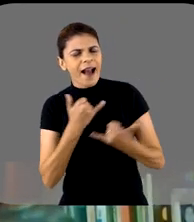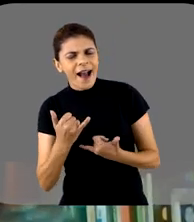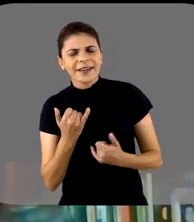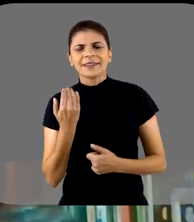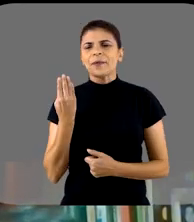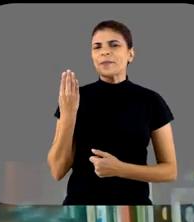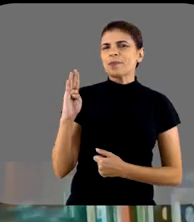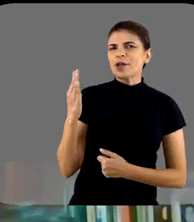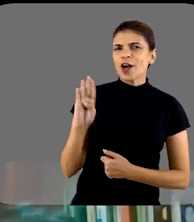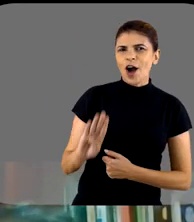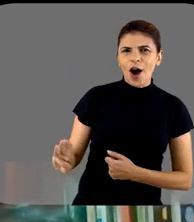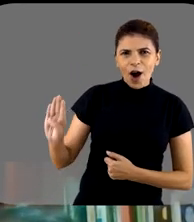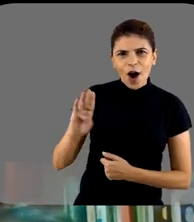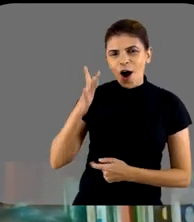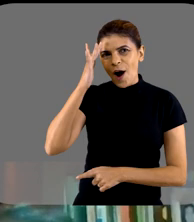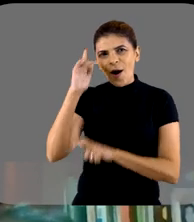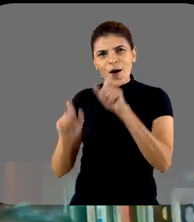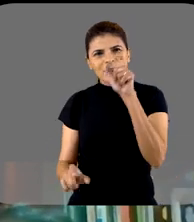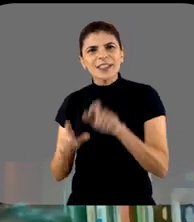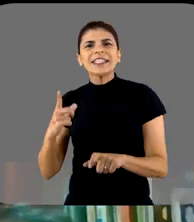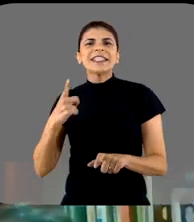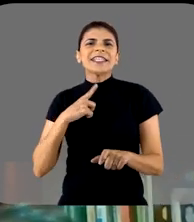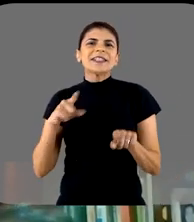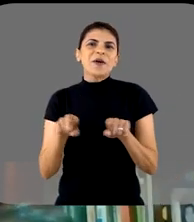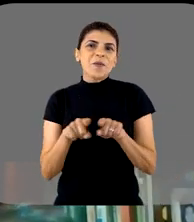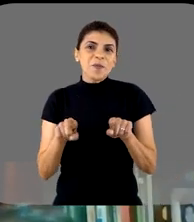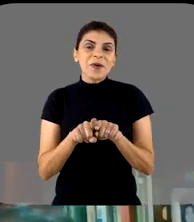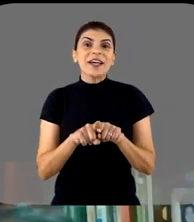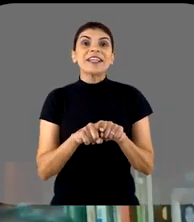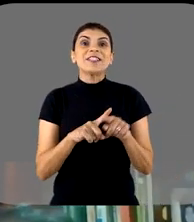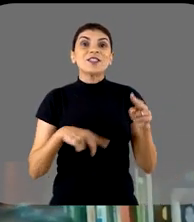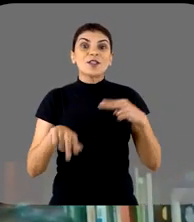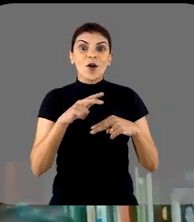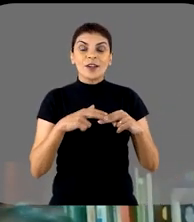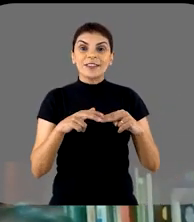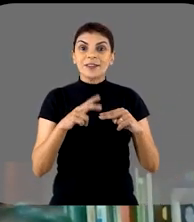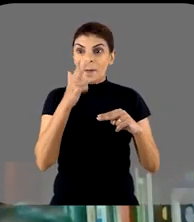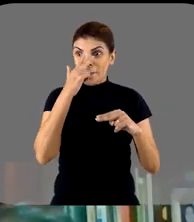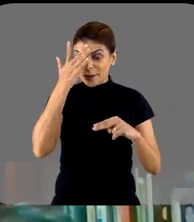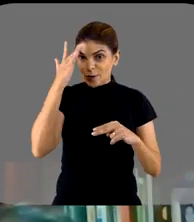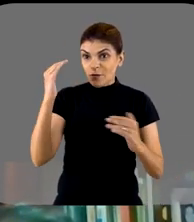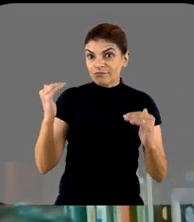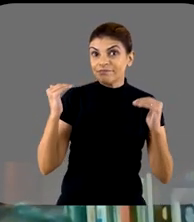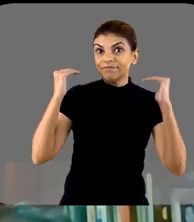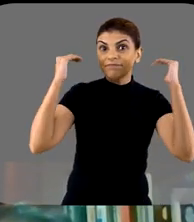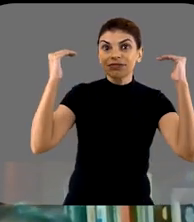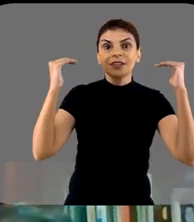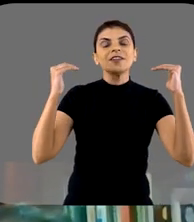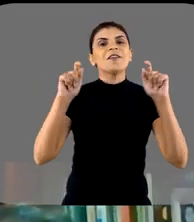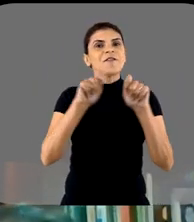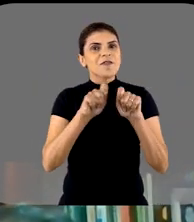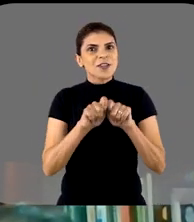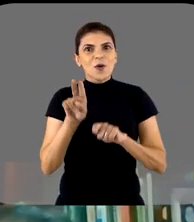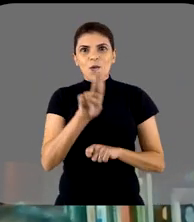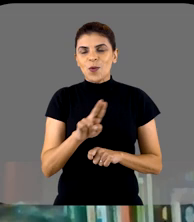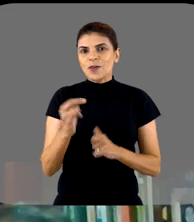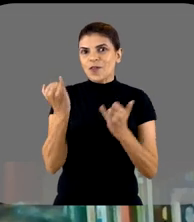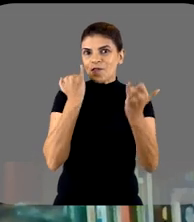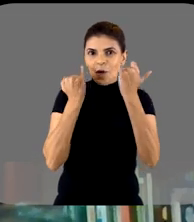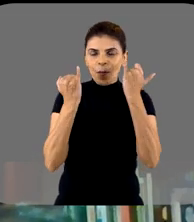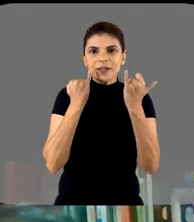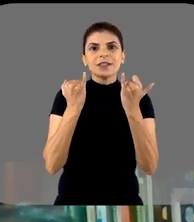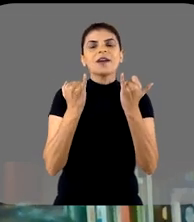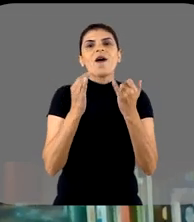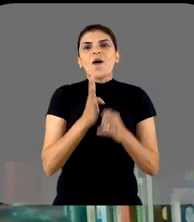na brincadeira dos biólogos, nós estamos sentados nos ombros de gigantes, nós estamos fazendo